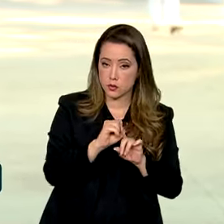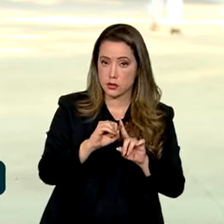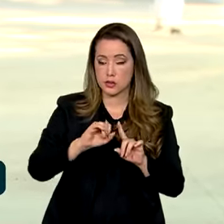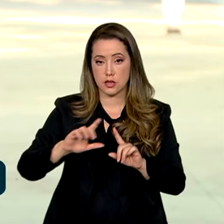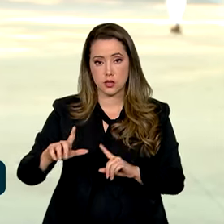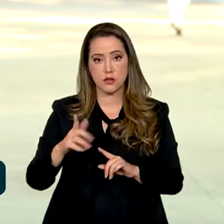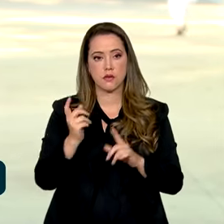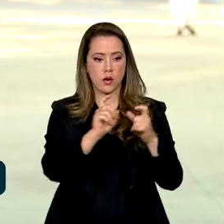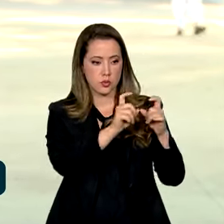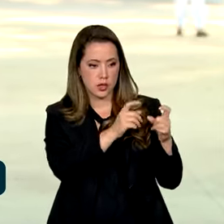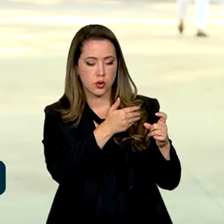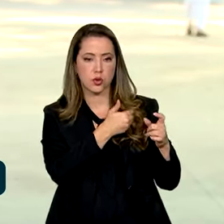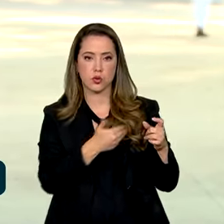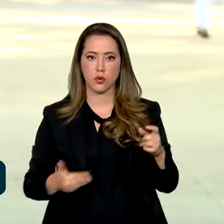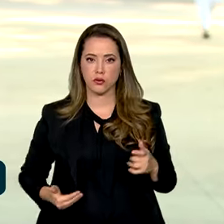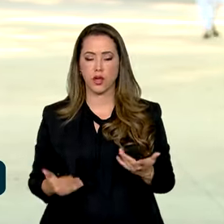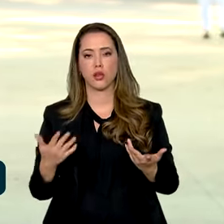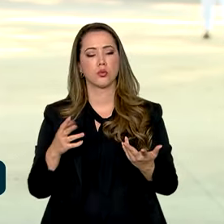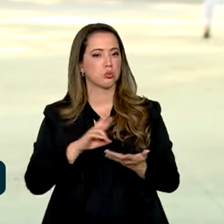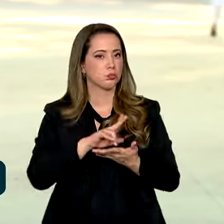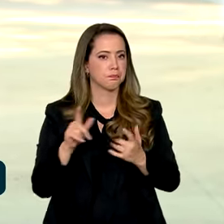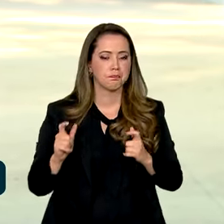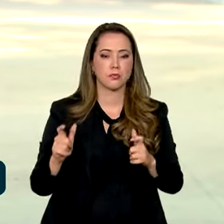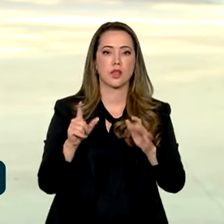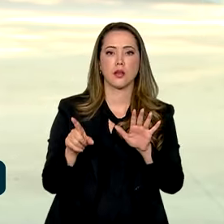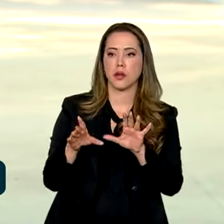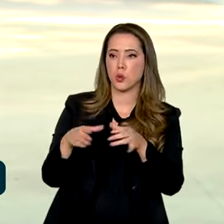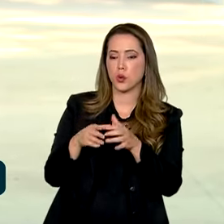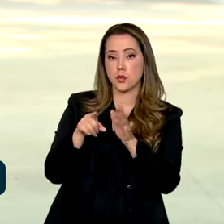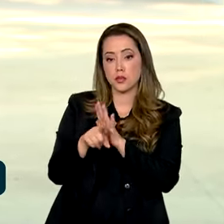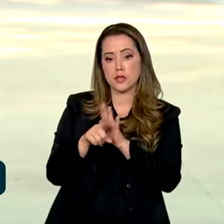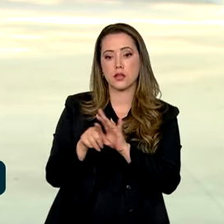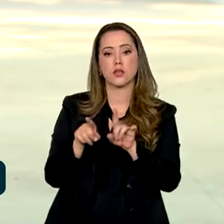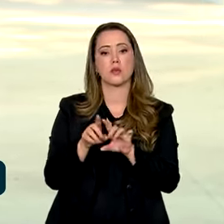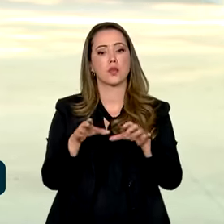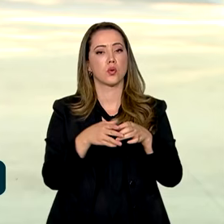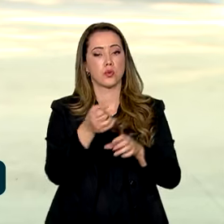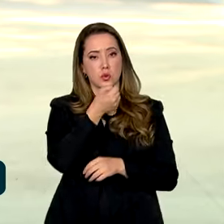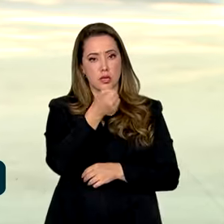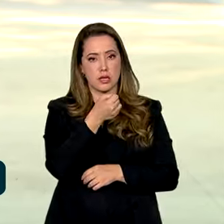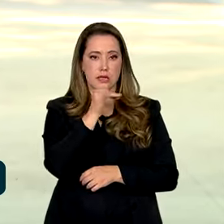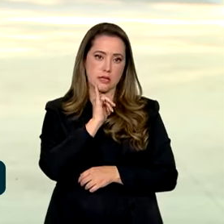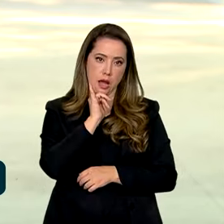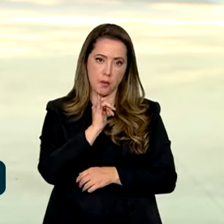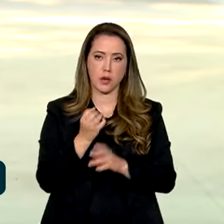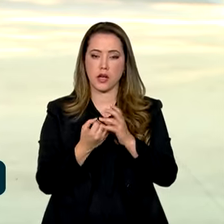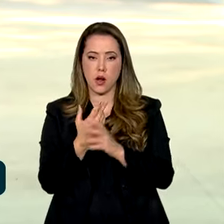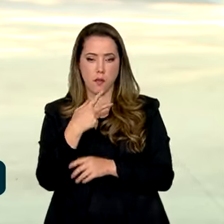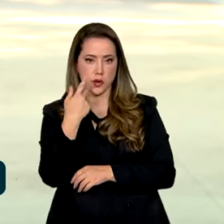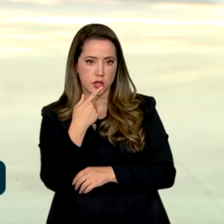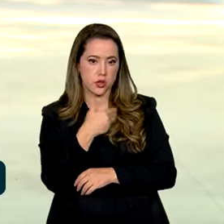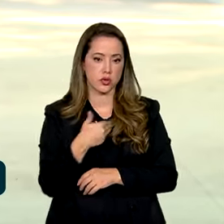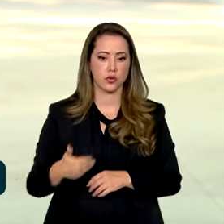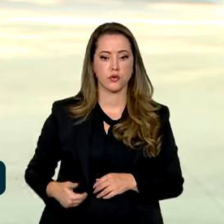municipais, estaduais e federais, além de pesquisadores e jornalistas, na hora, por exemplo, de formular uma política